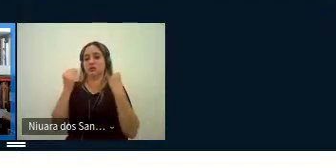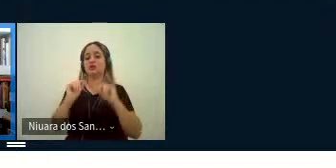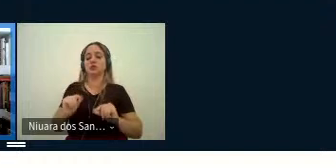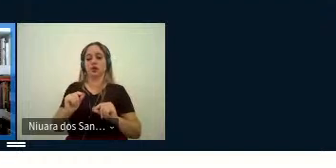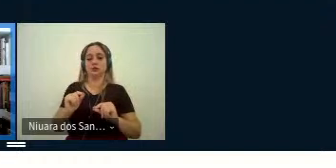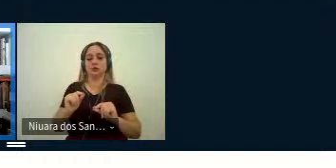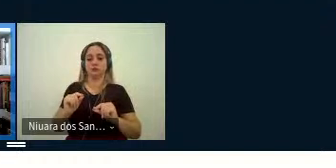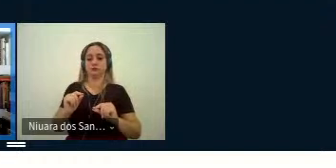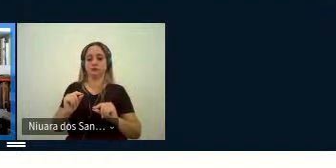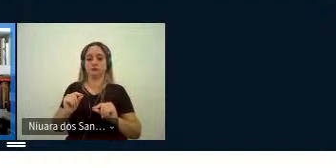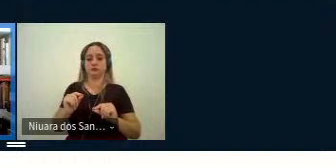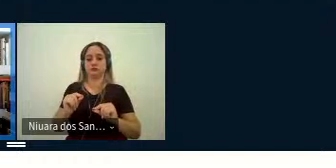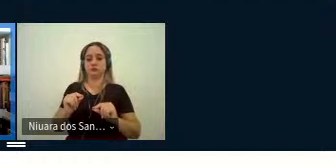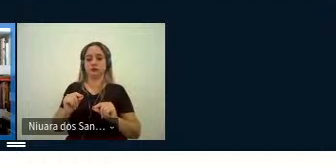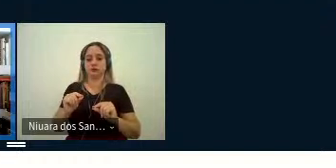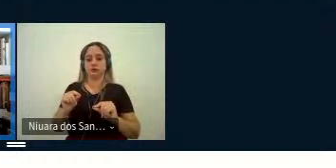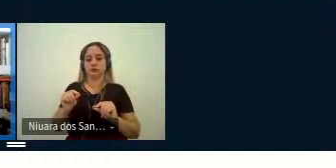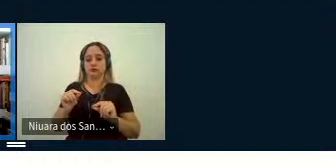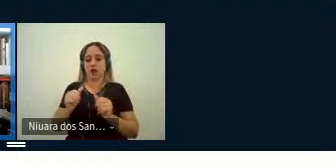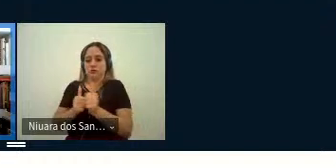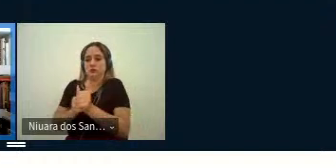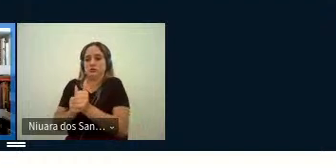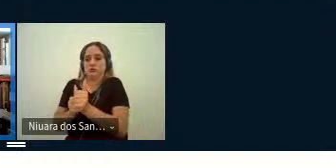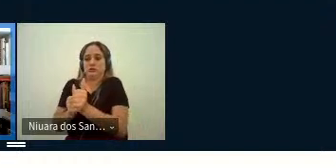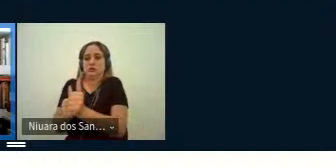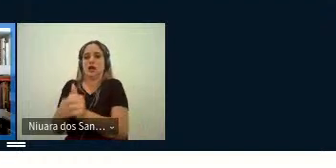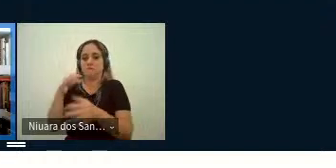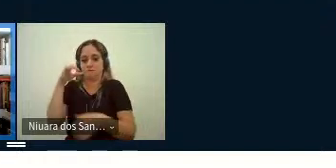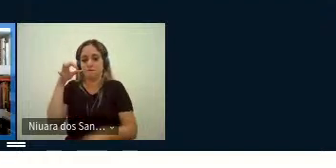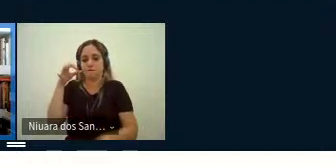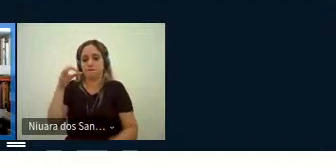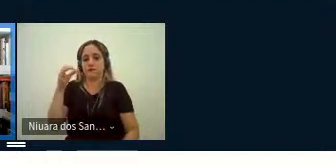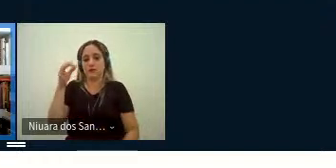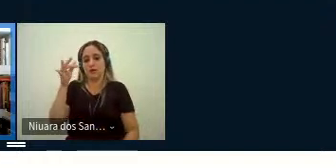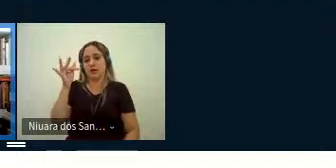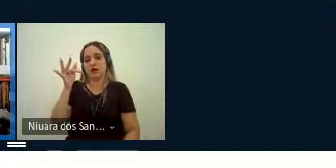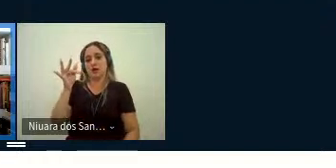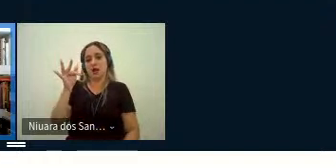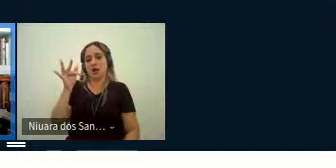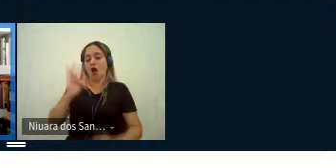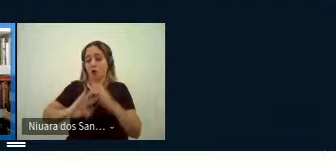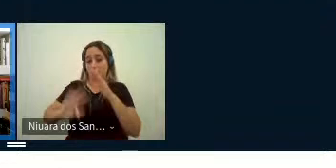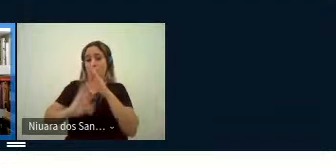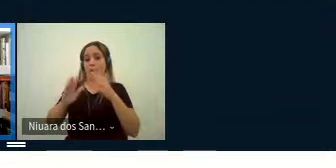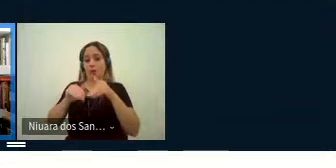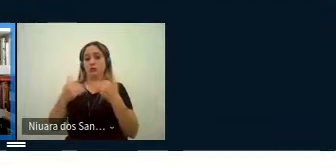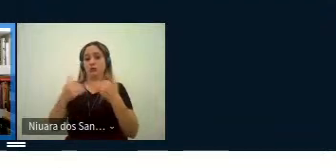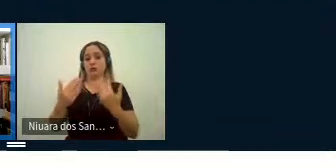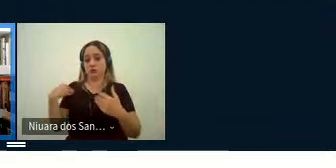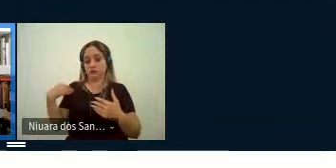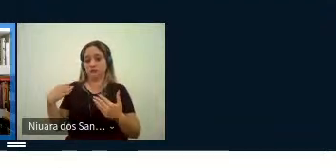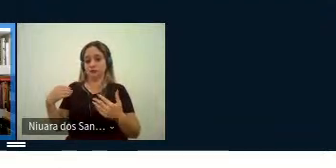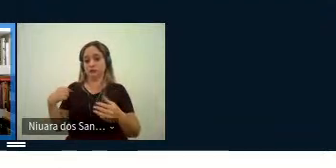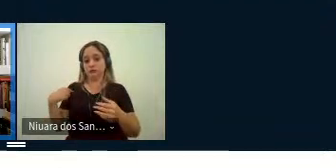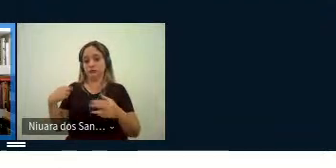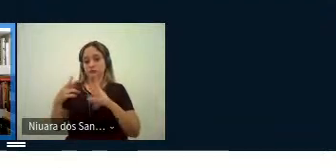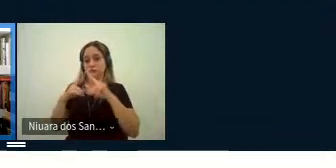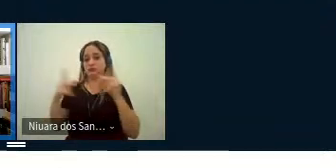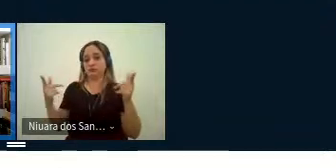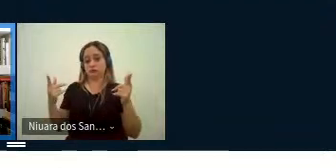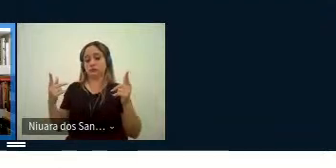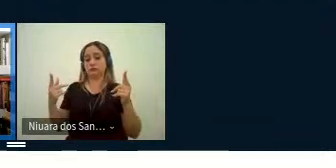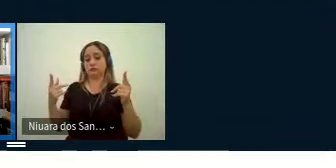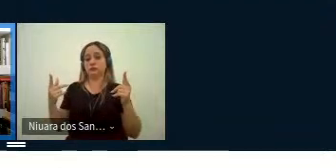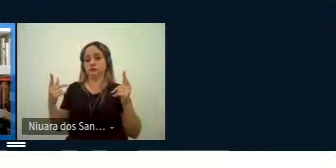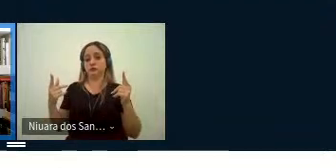fidelidade formal e estática né ao texto fonte em caso contrário essa tarefa ela